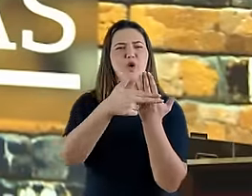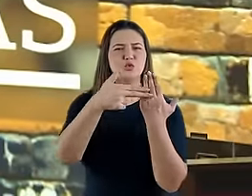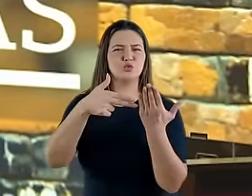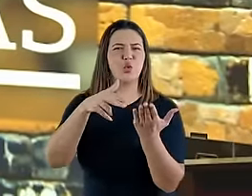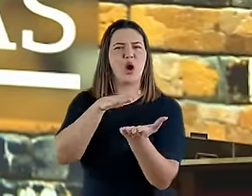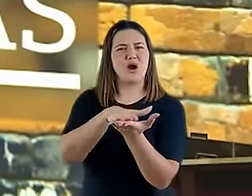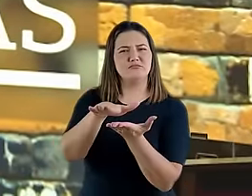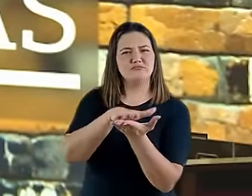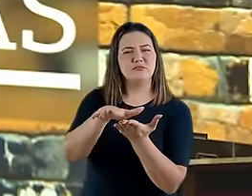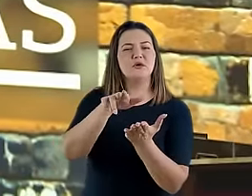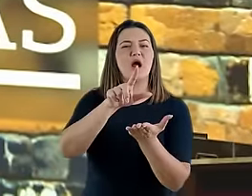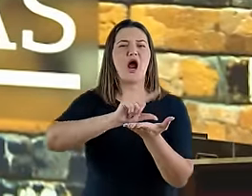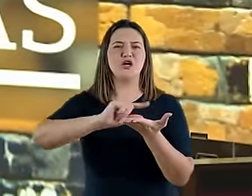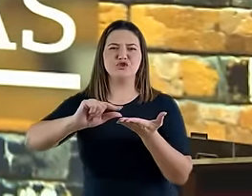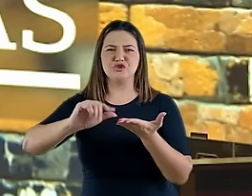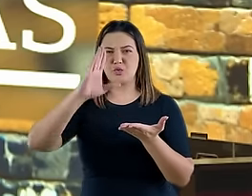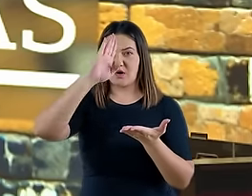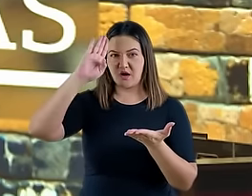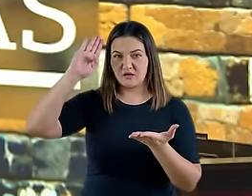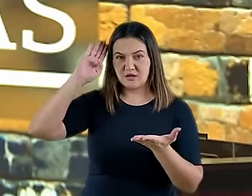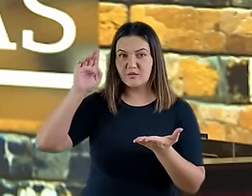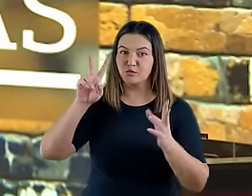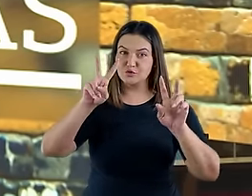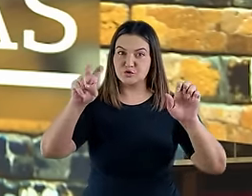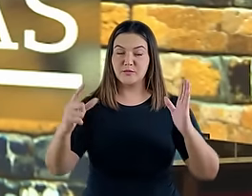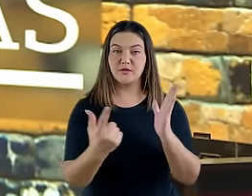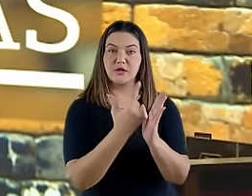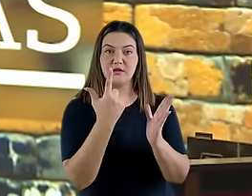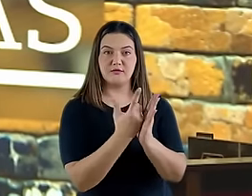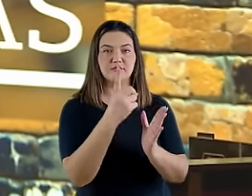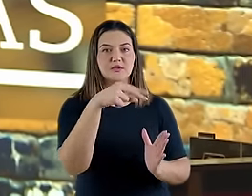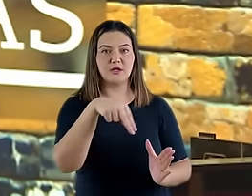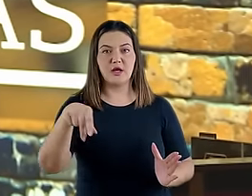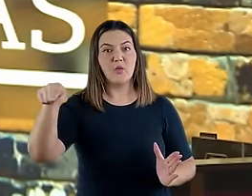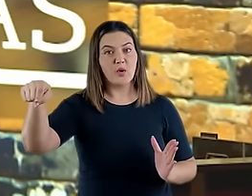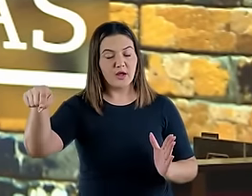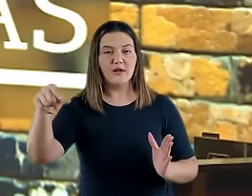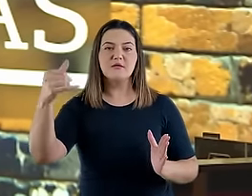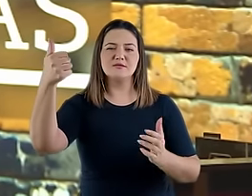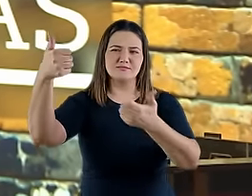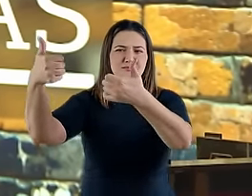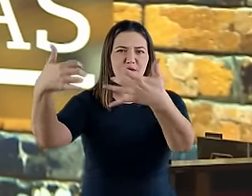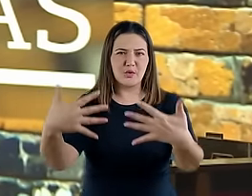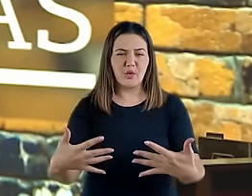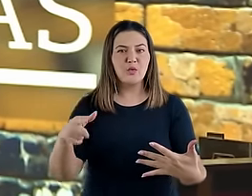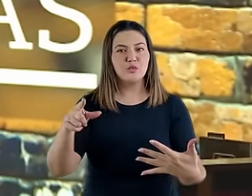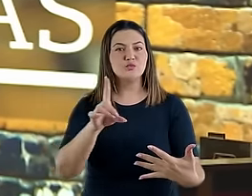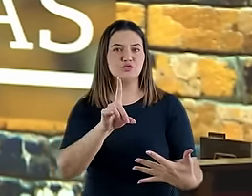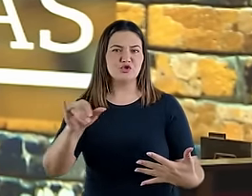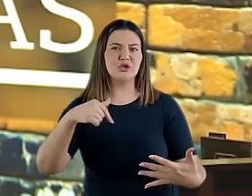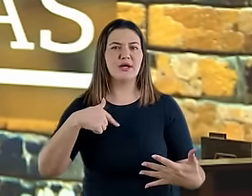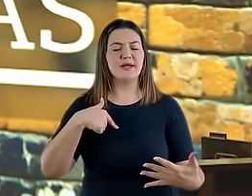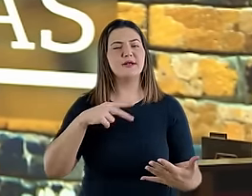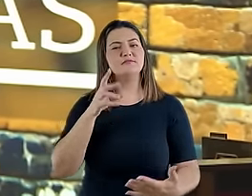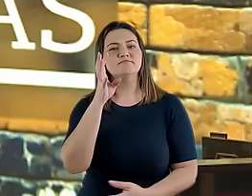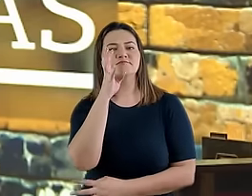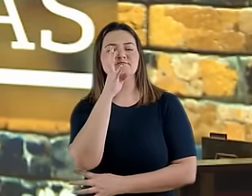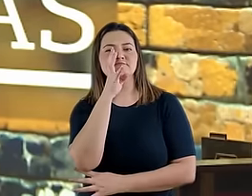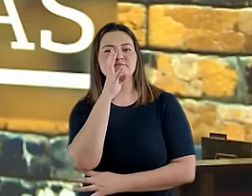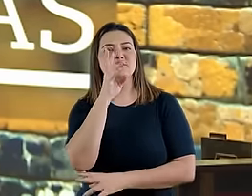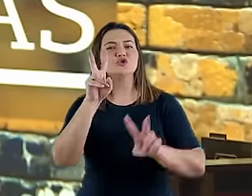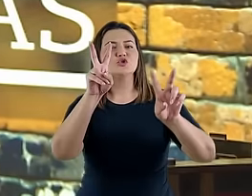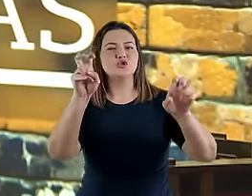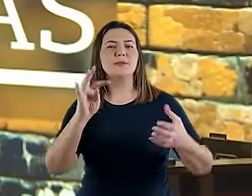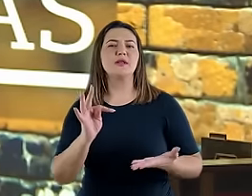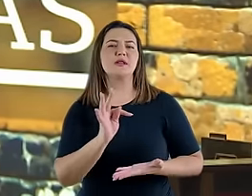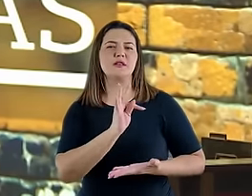acadêmicos e livros sobre Daniel, admitiu certa vez que teve uma grande surpresa durante um seminário de teologia em que ele